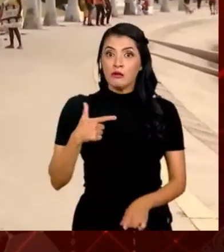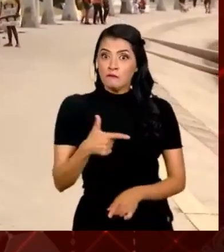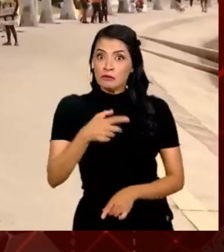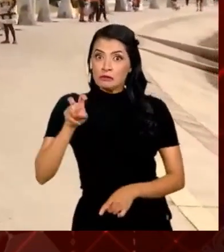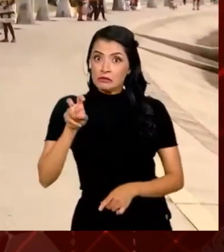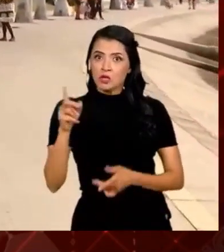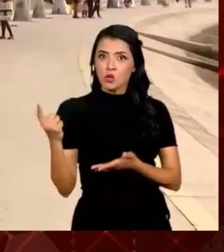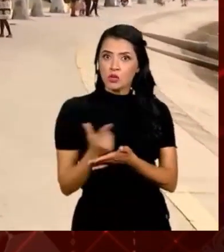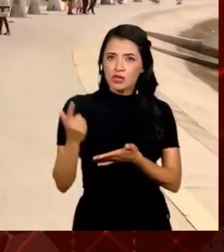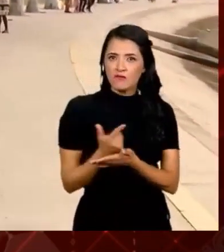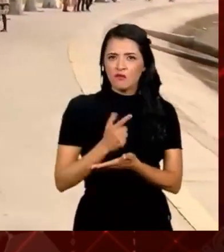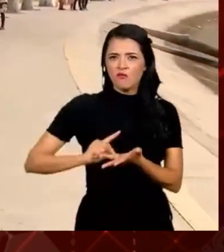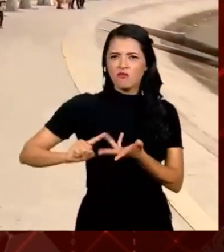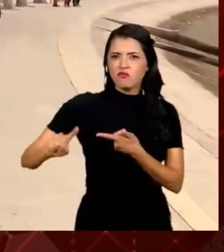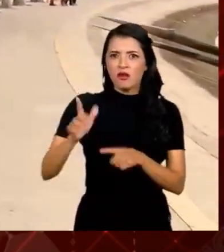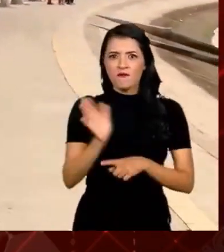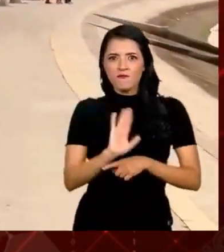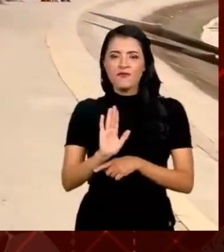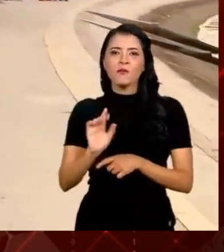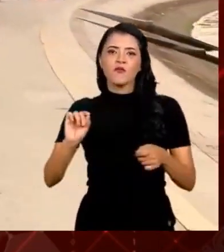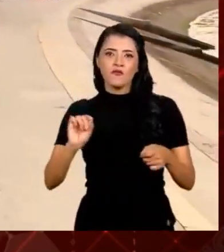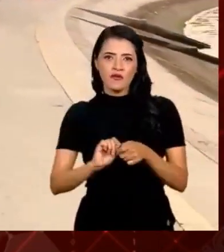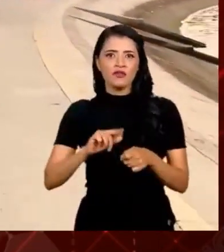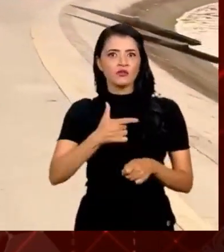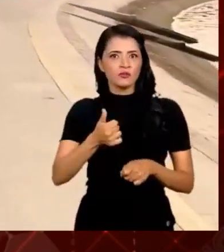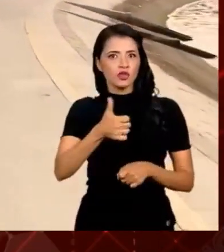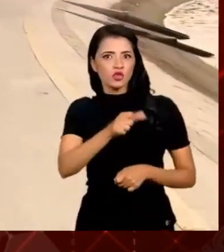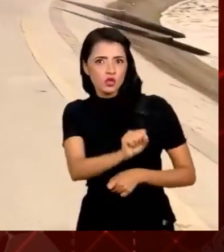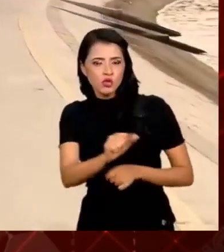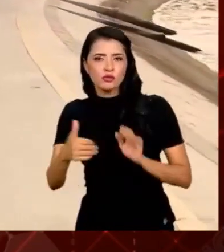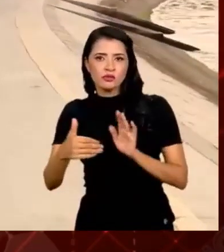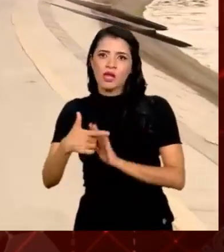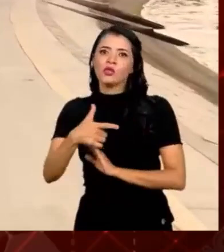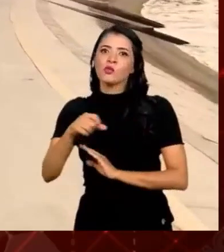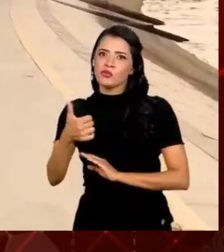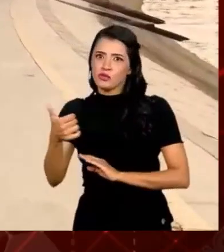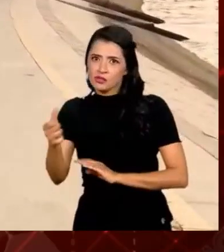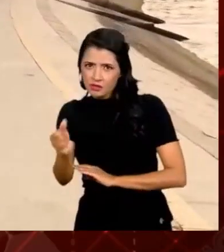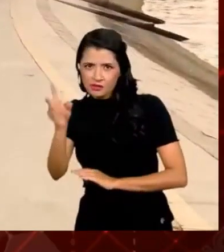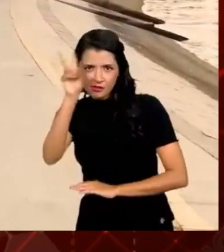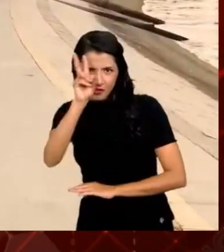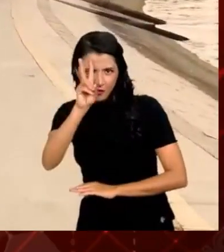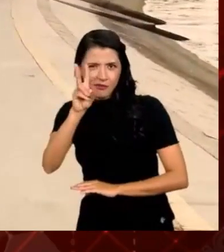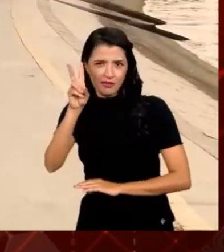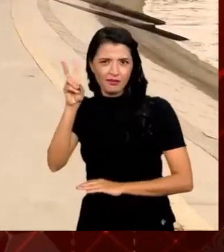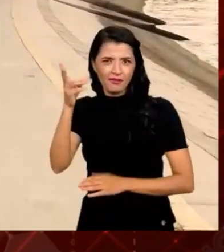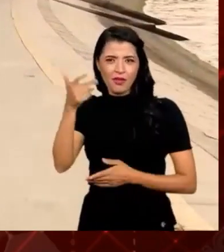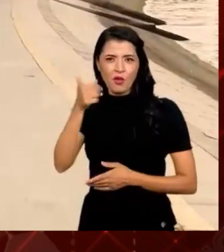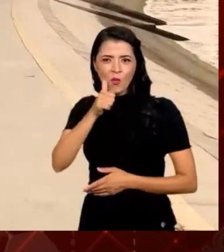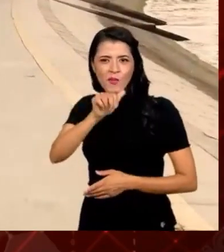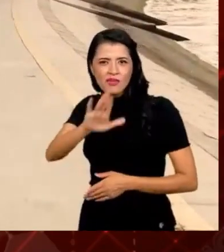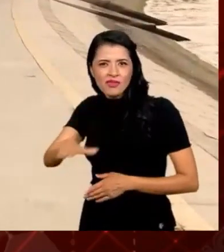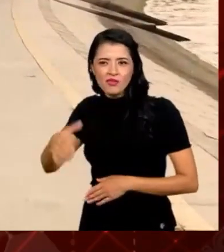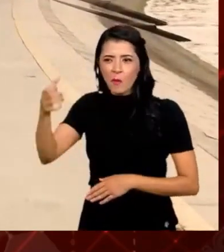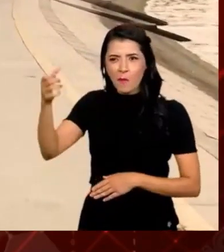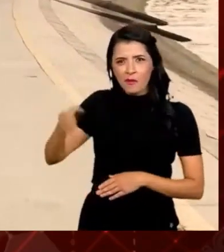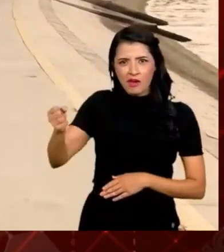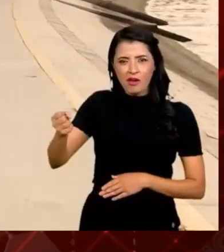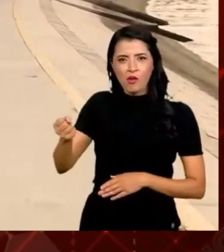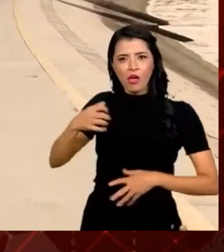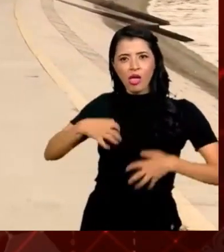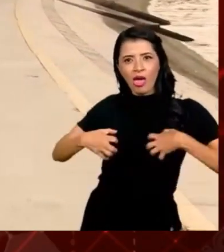de filmes feitos entre 1918 e 2016. Lembram da história? De um menino branco, criado por